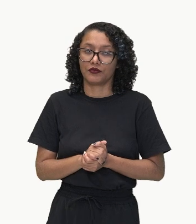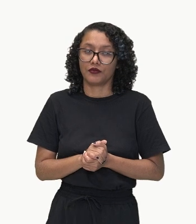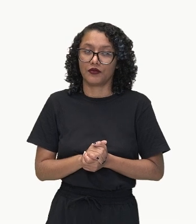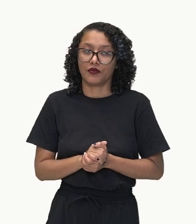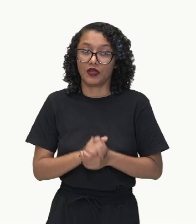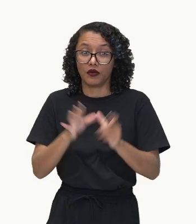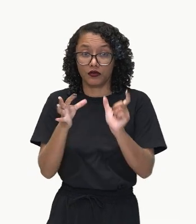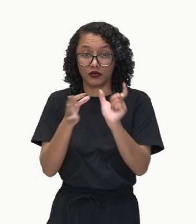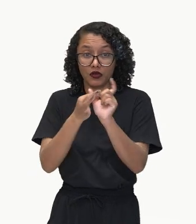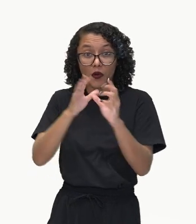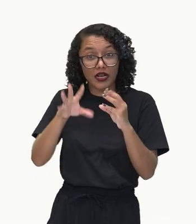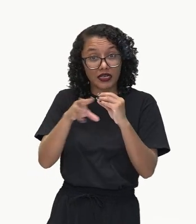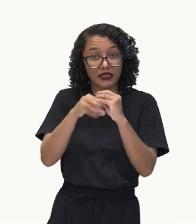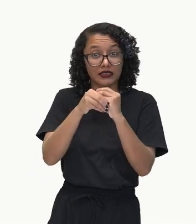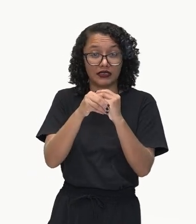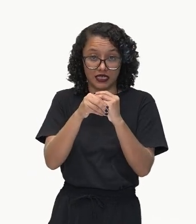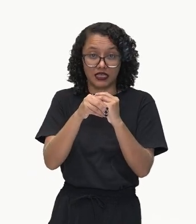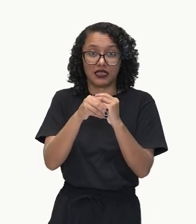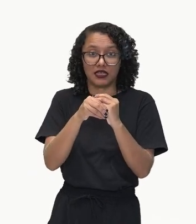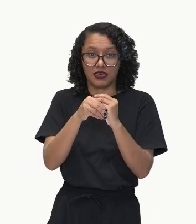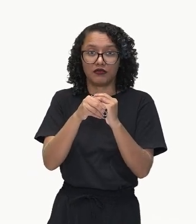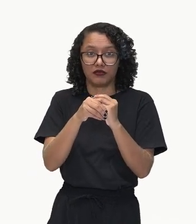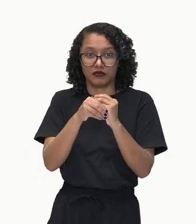trazer essa ideia. Cheguei atrasada. Tá aqui.